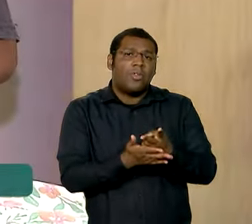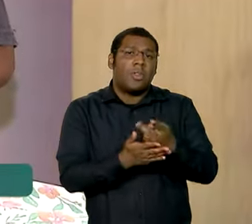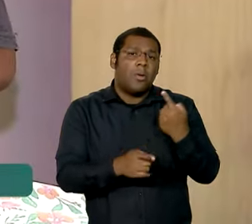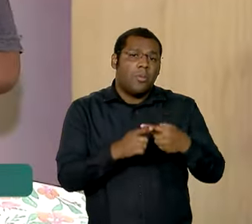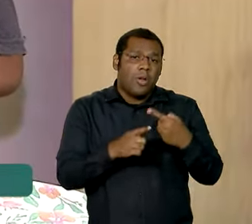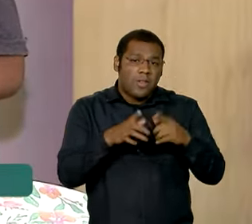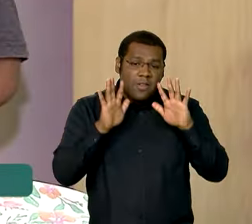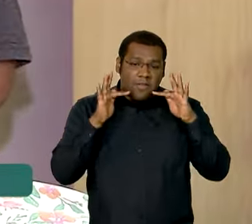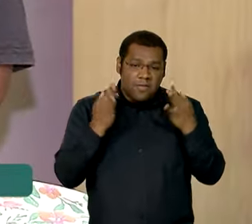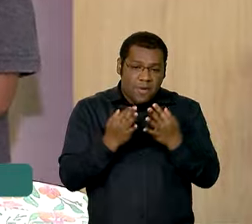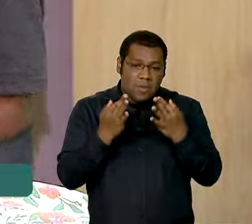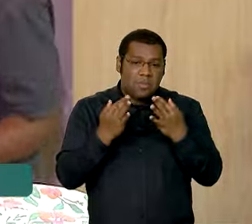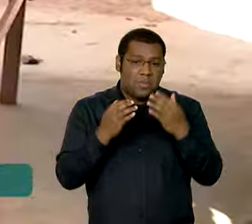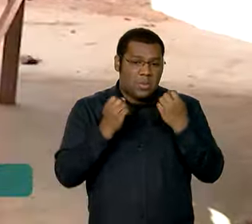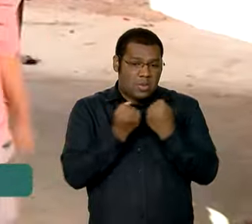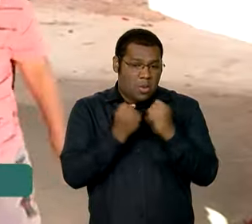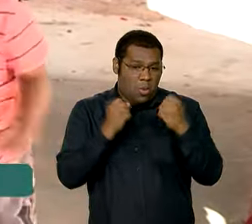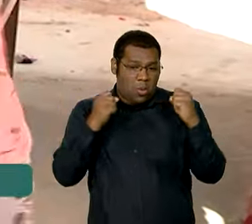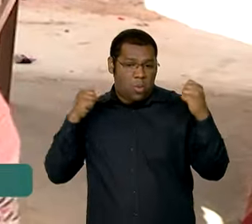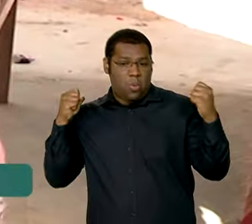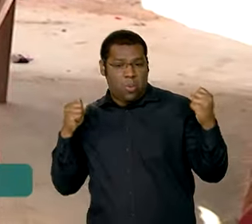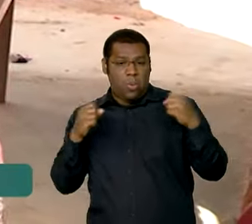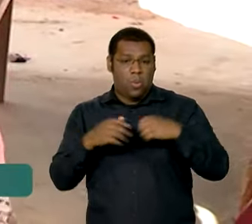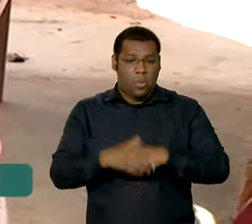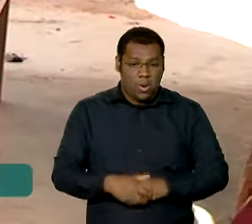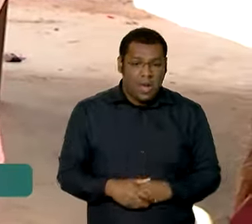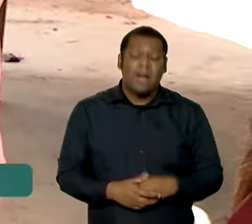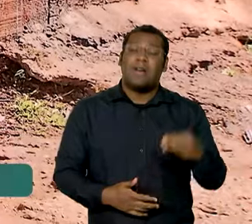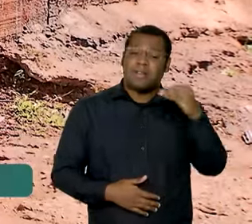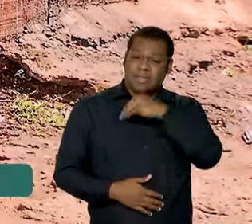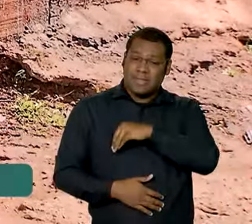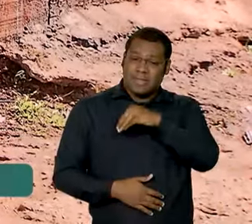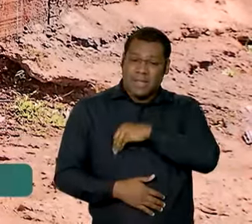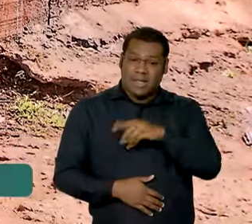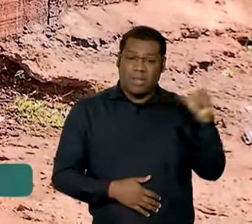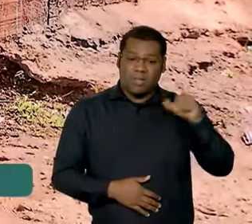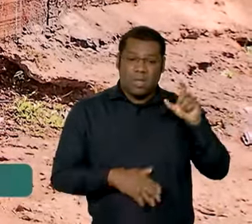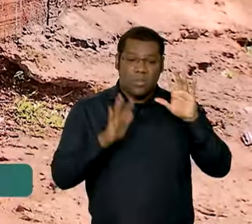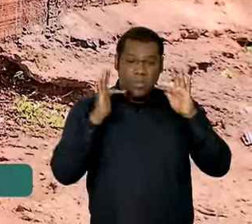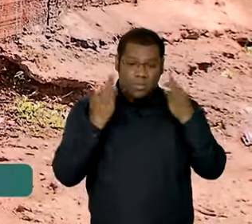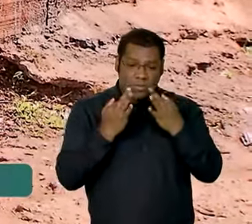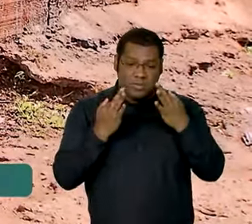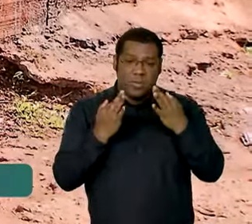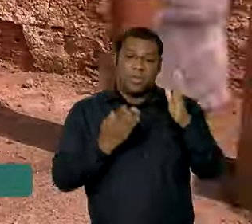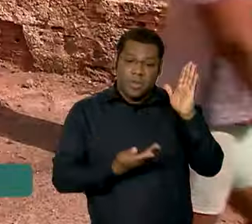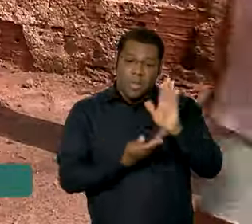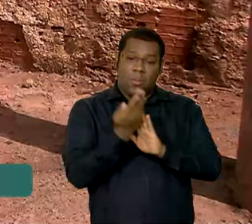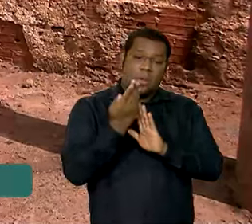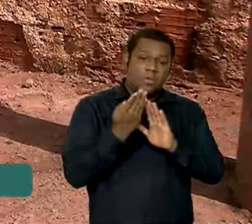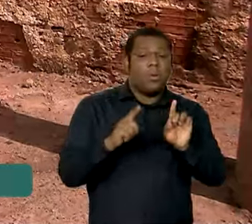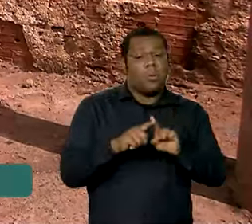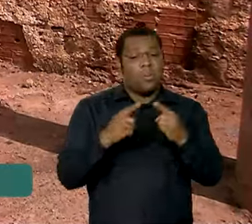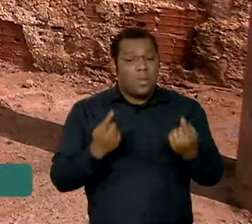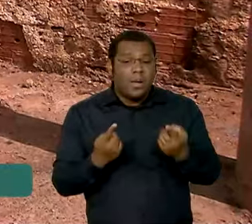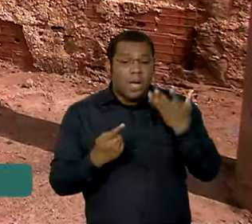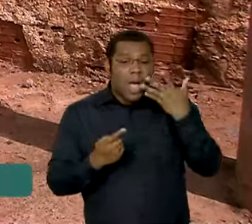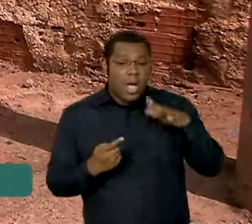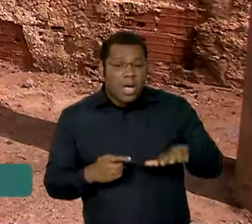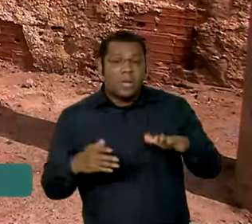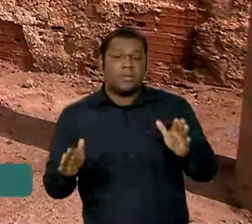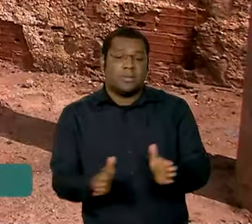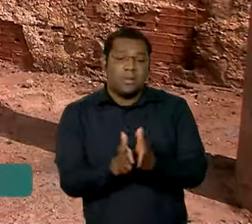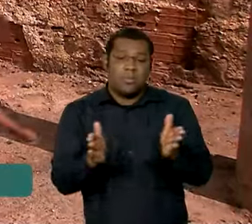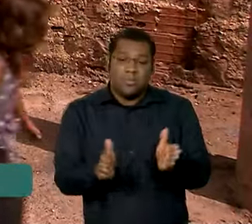mesmo com a transferência de renda, a linha per capita ainda ficou abaixo de R$ 218, ou se é uma questão de pessoas que